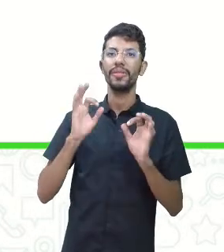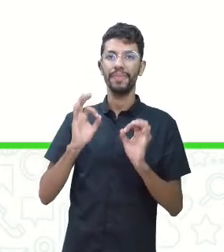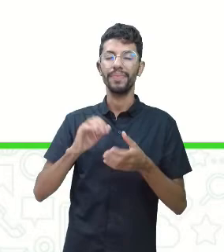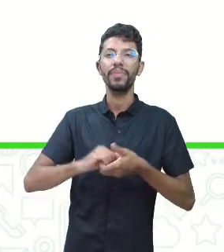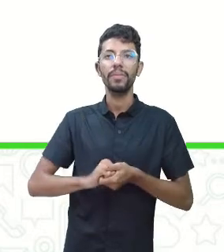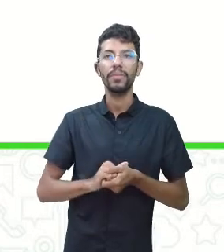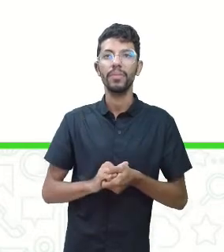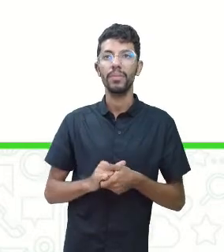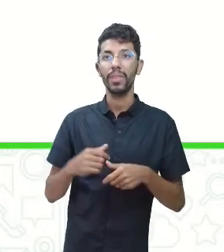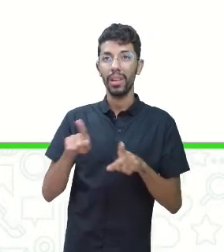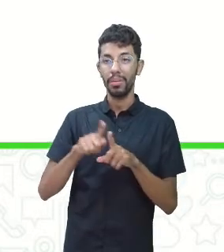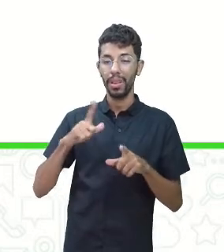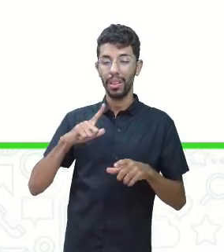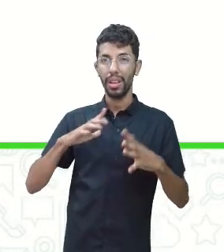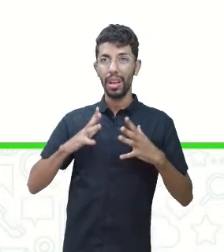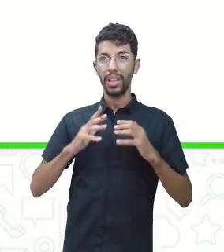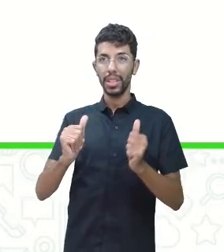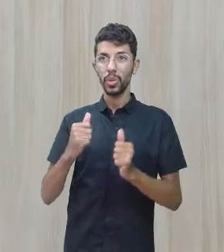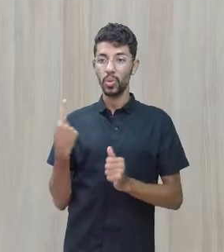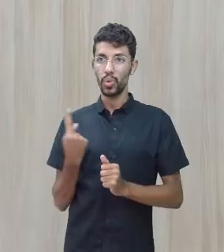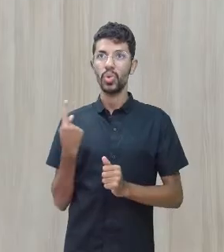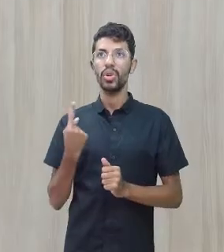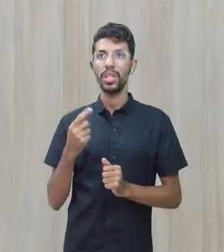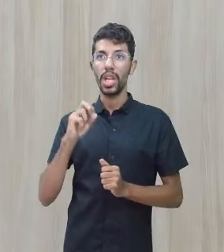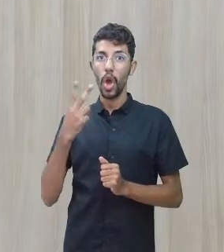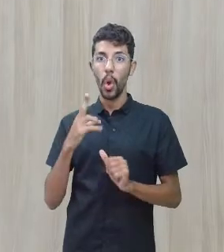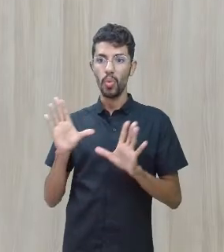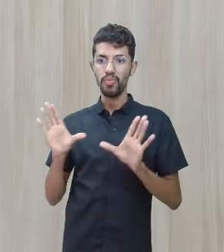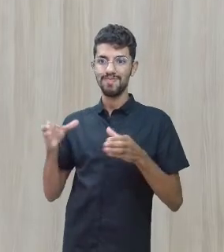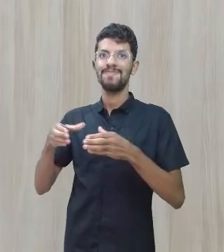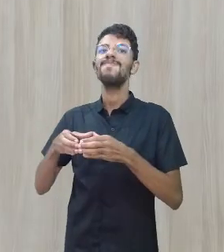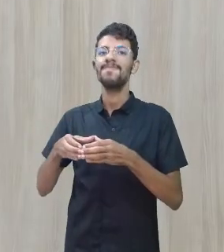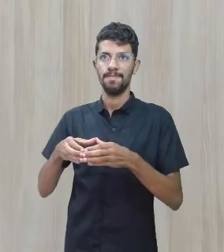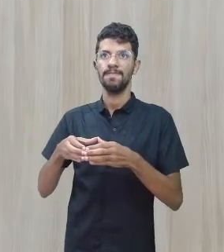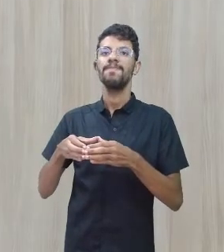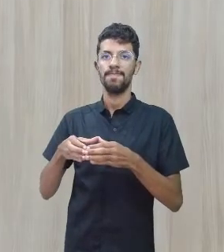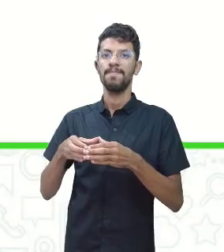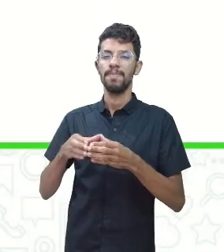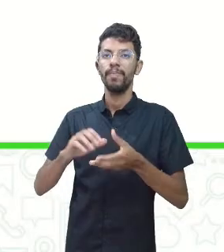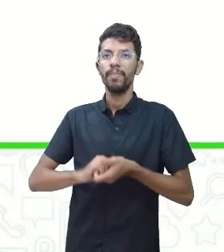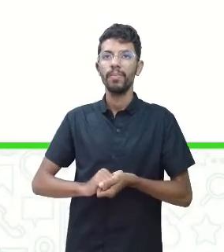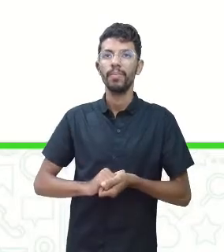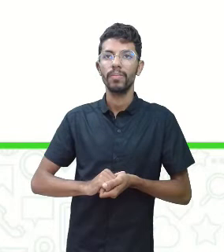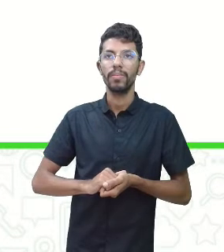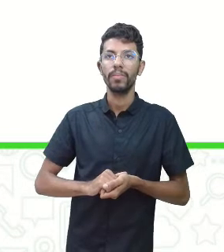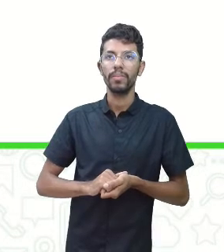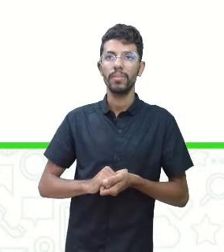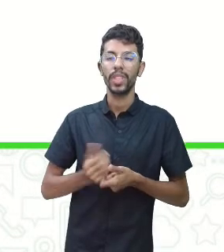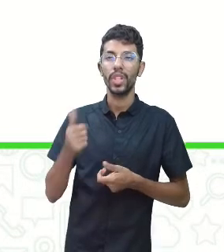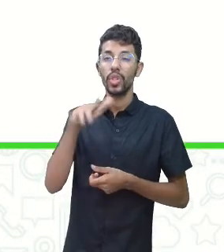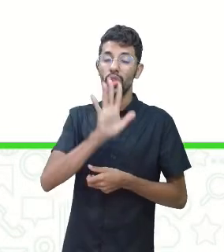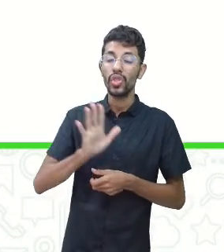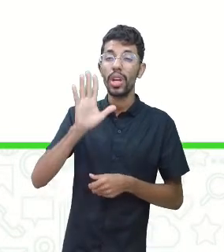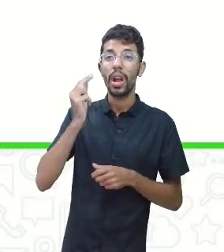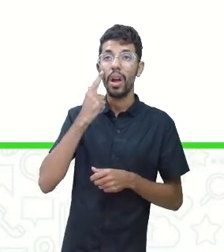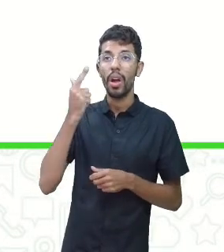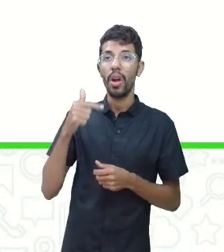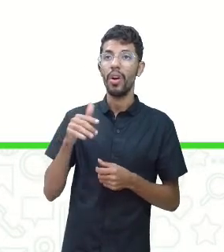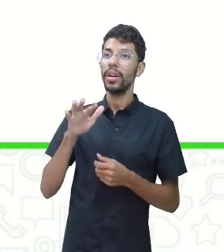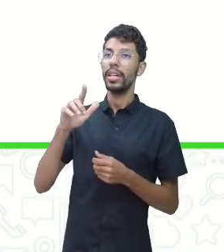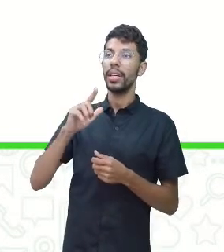Age de modo individual ou mesmo coletivo. Em geral,